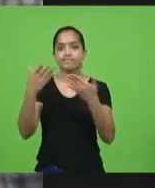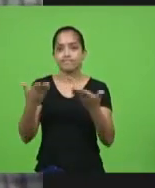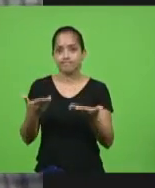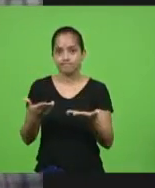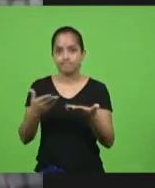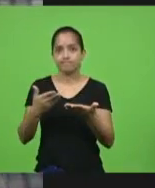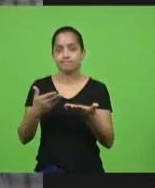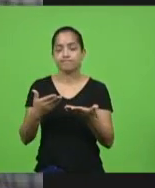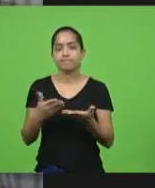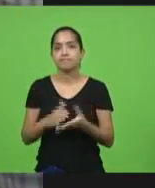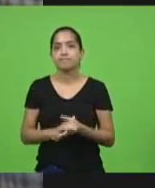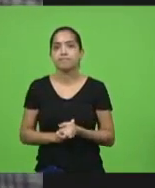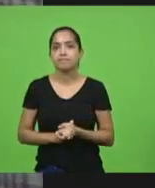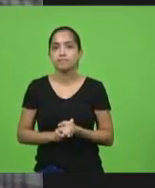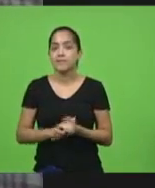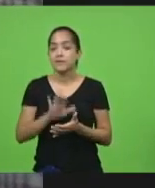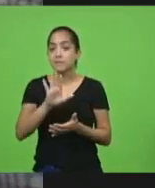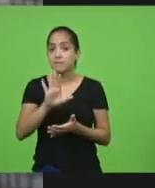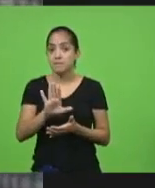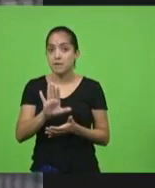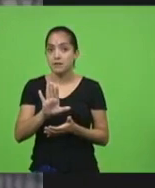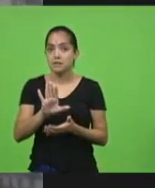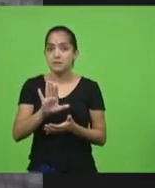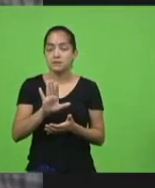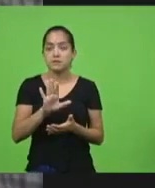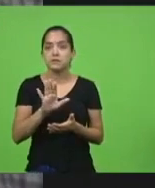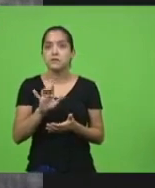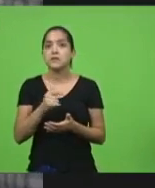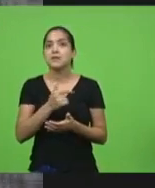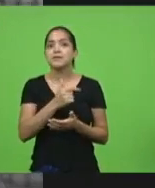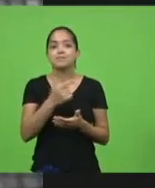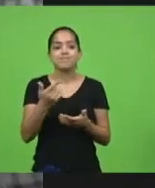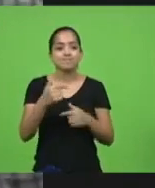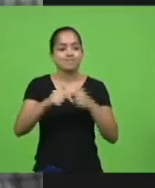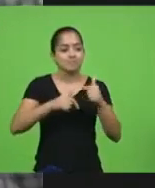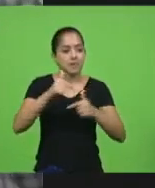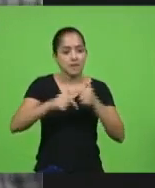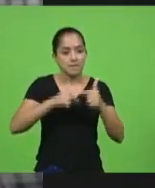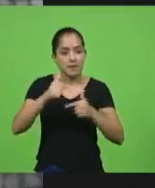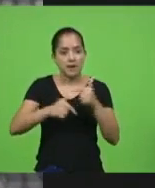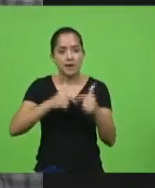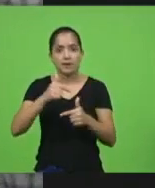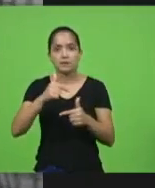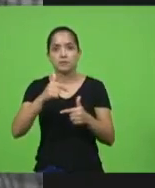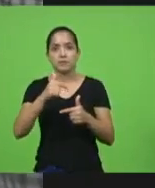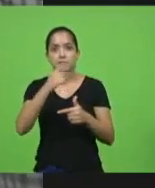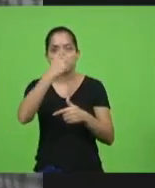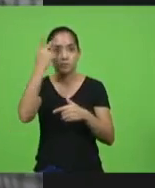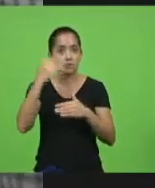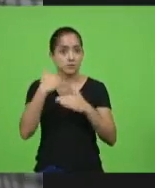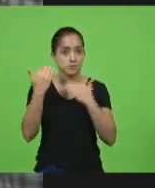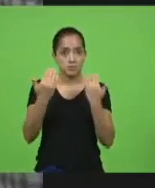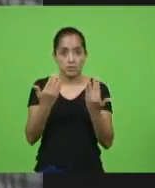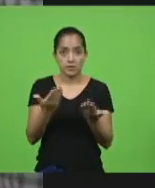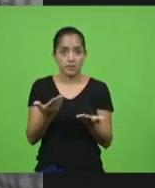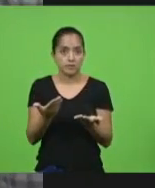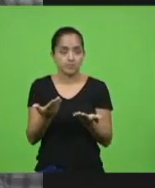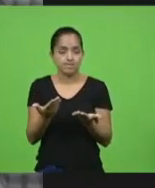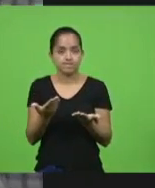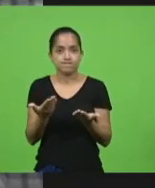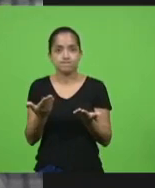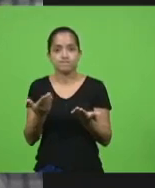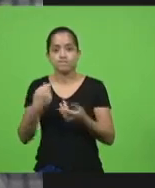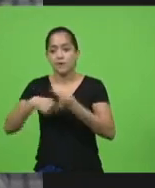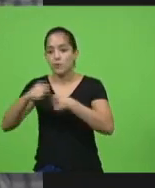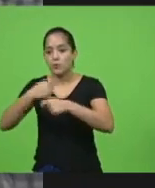Estado, mas não existe emprego para quem partiu e não existe economia também para quem já